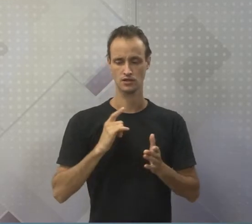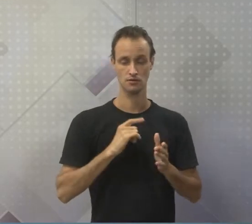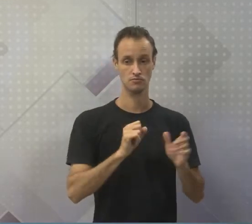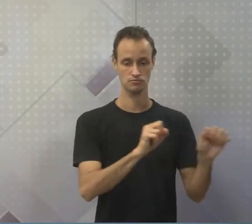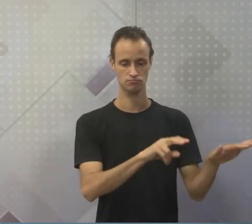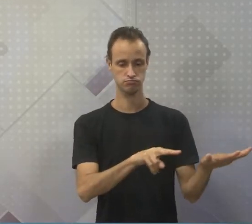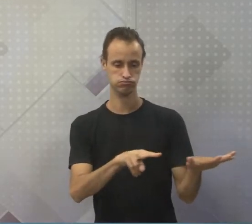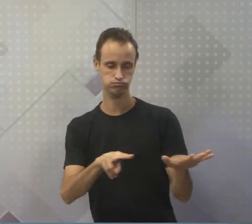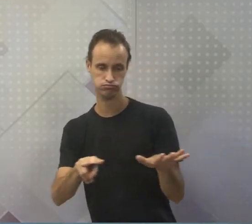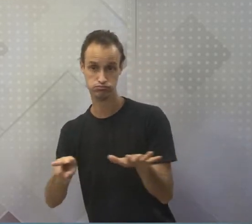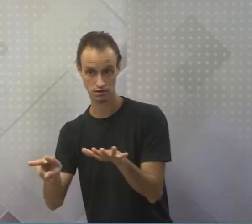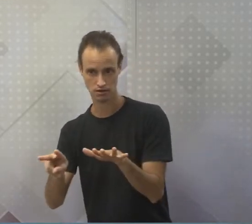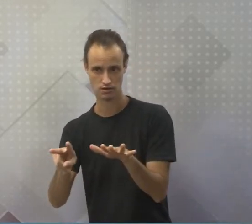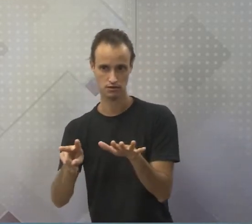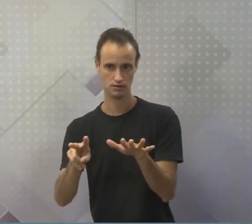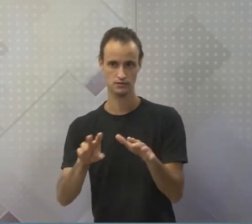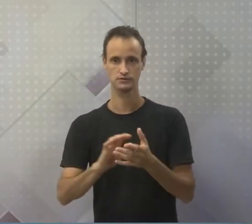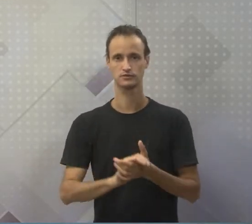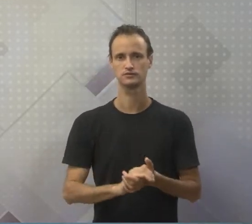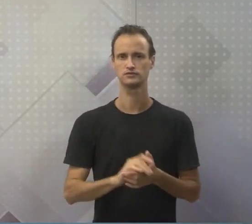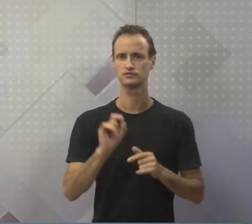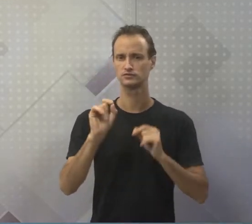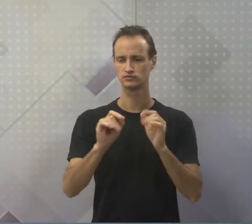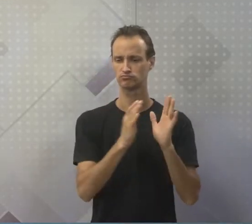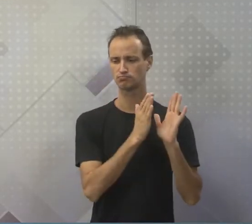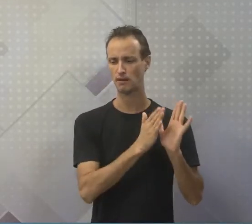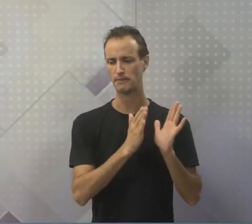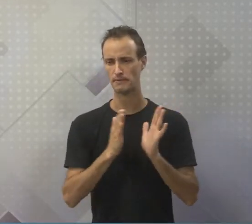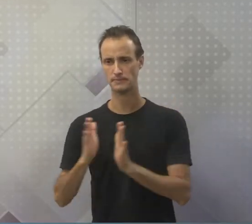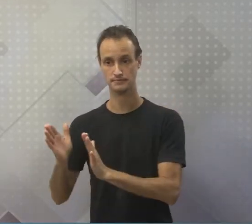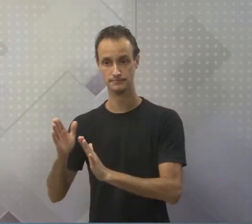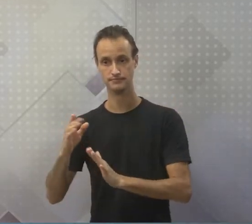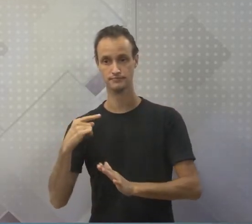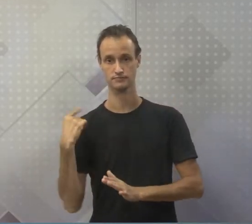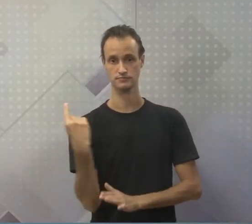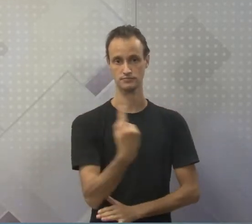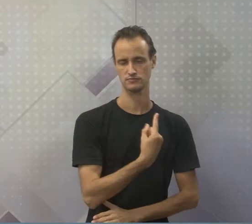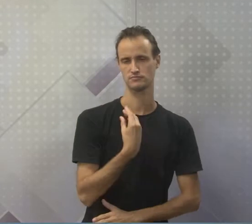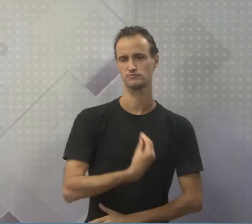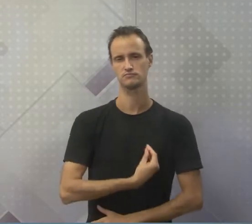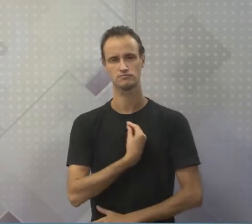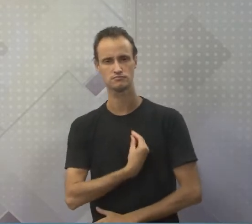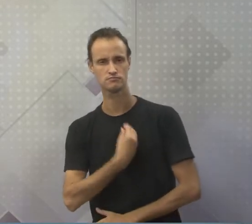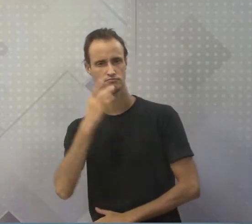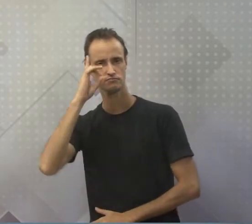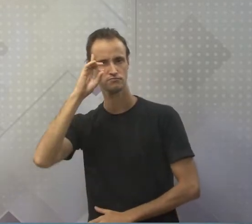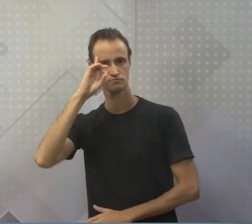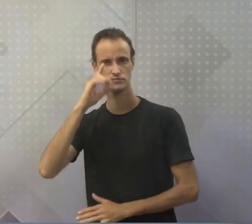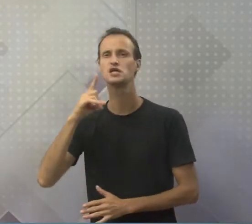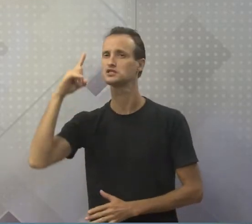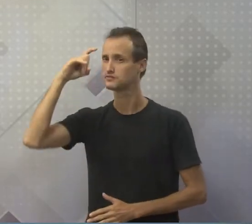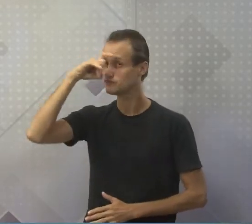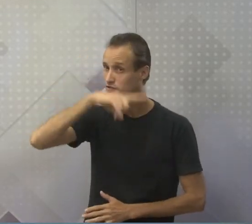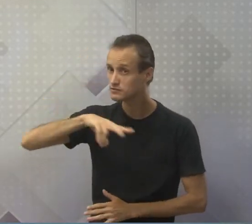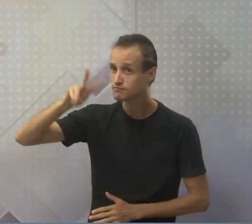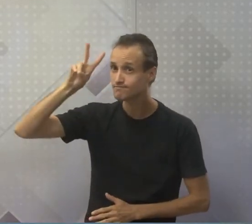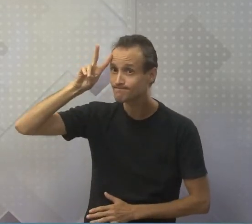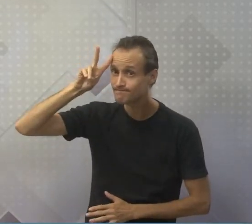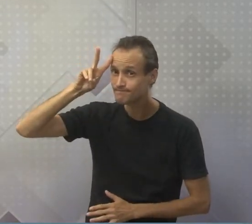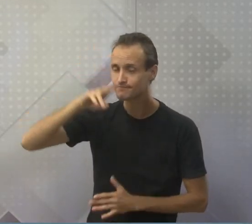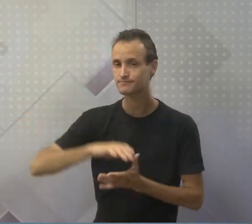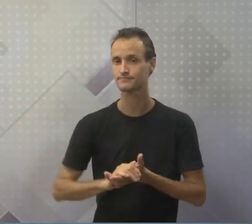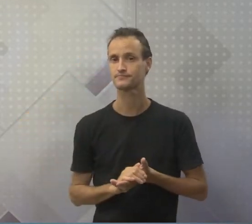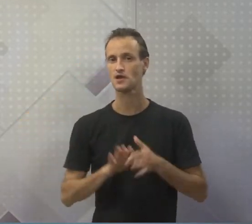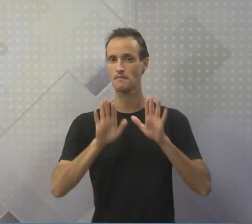semana que roteirizam a nossa vida. Não é difícil uma segunda-feira, demais, né?